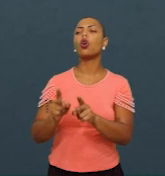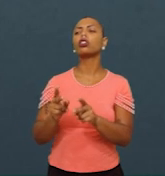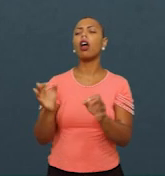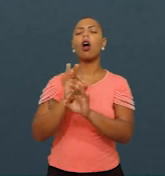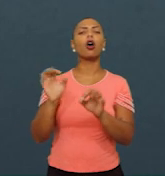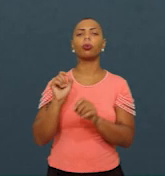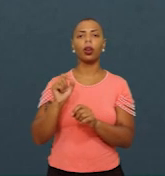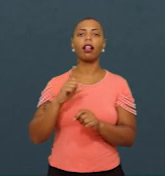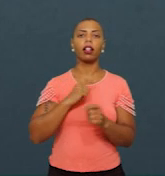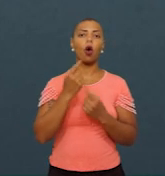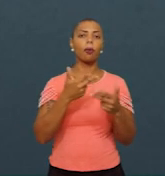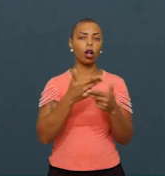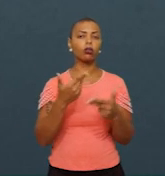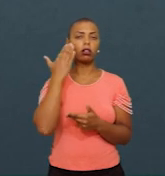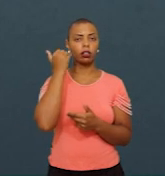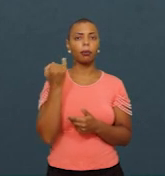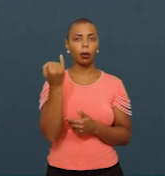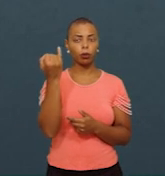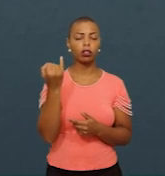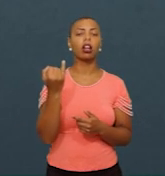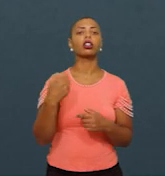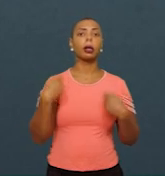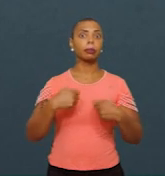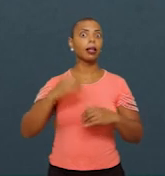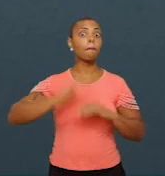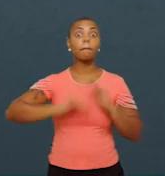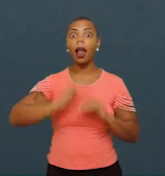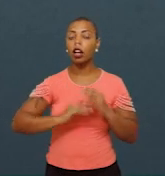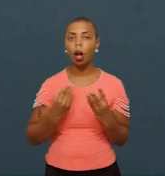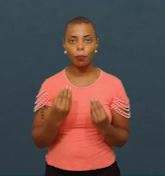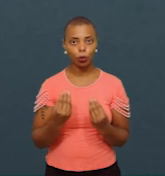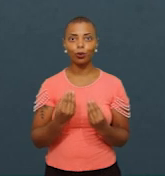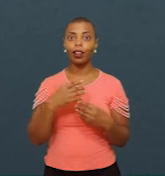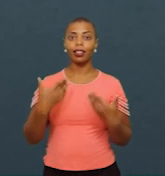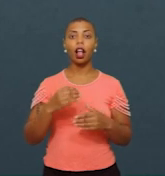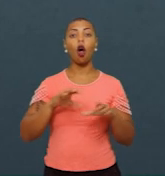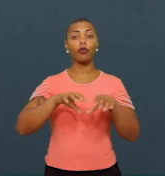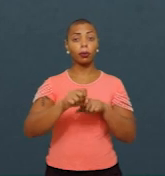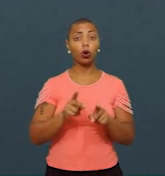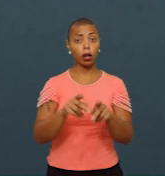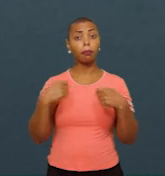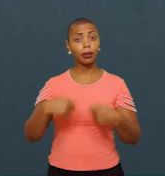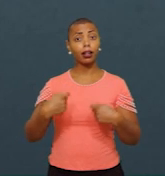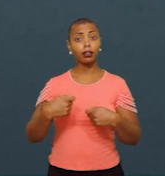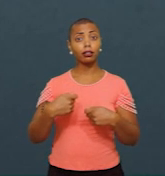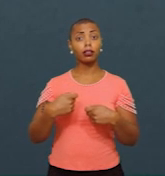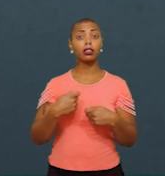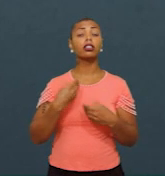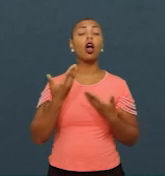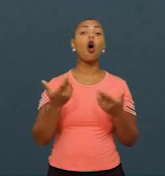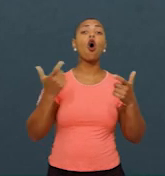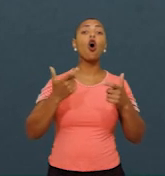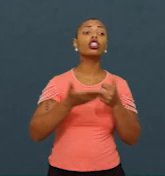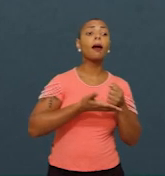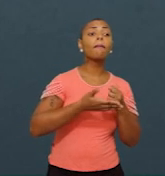elementos que a gente sabe que são importantes. é ela ser muito prática, ou seja, você tem que fazer uma formação continuada com base nos materiais que